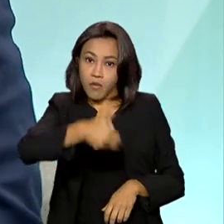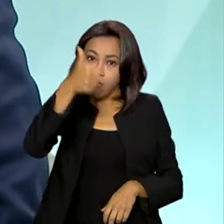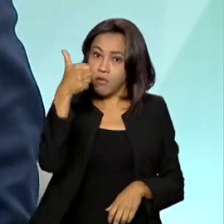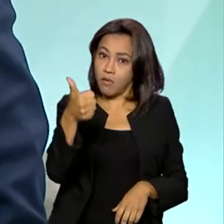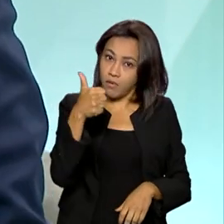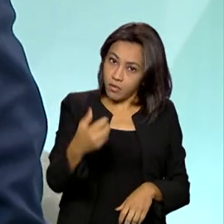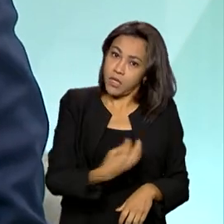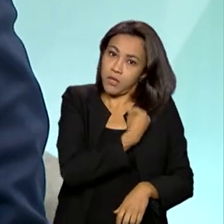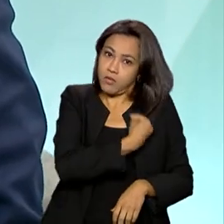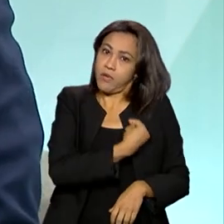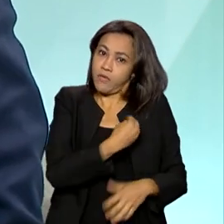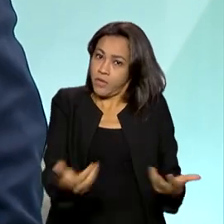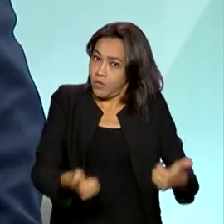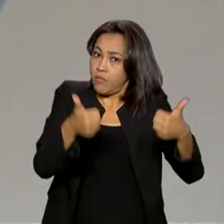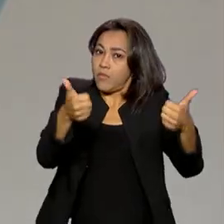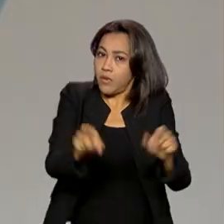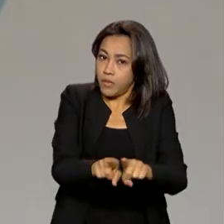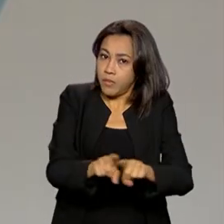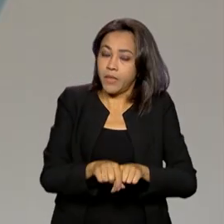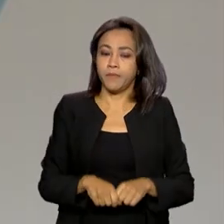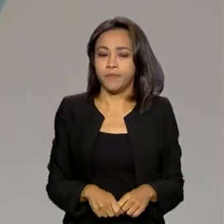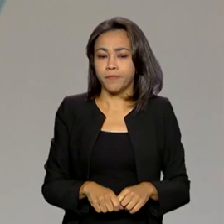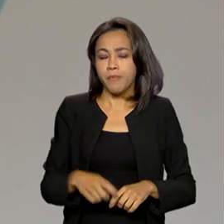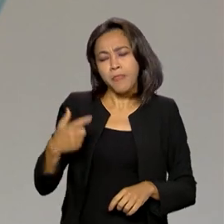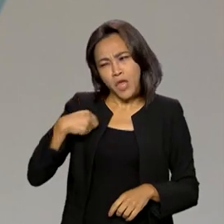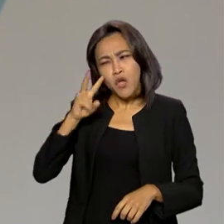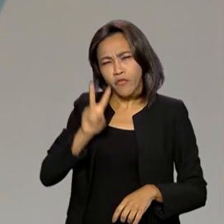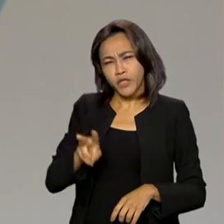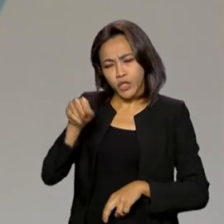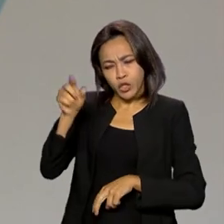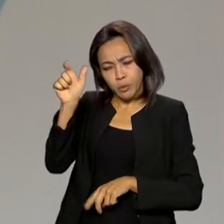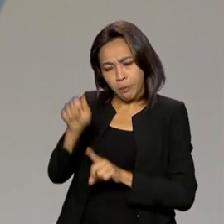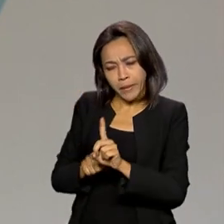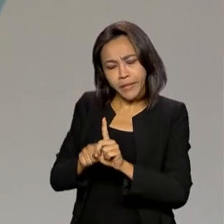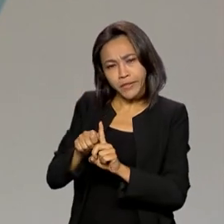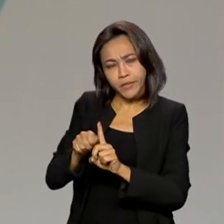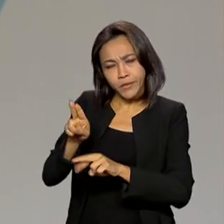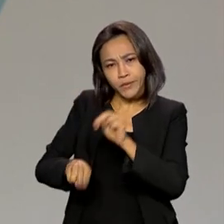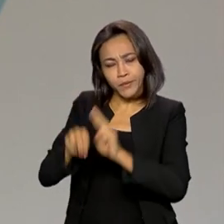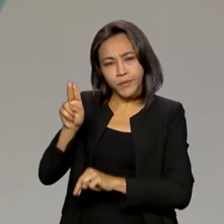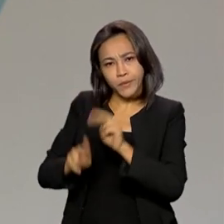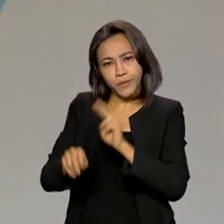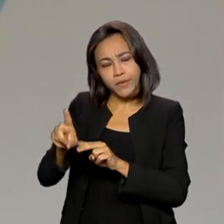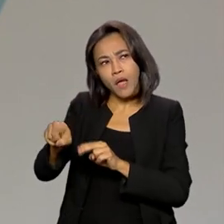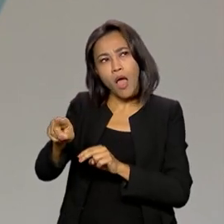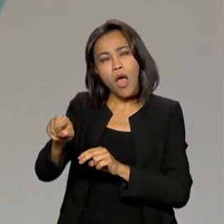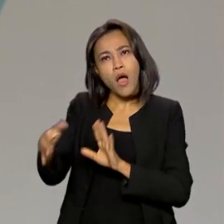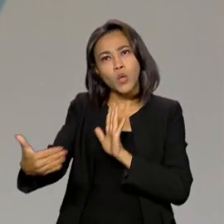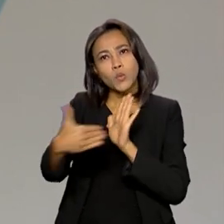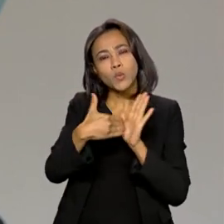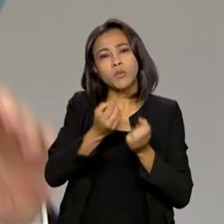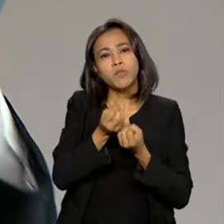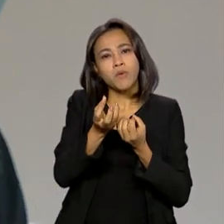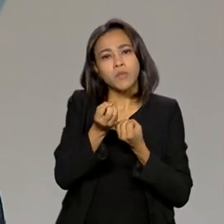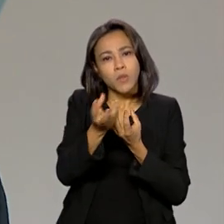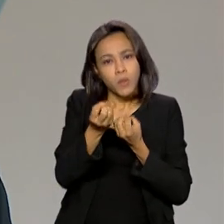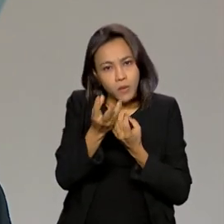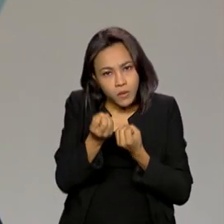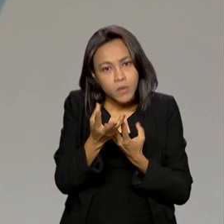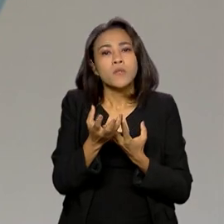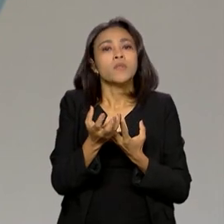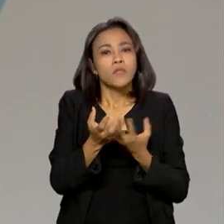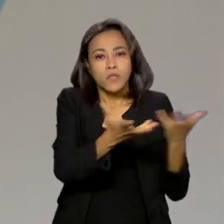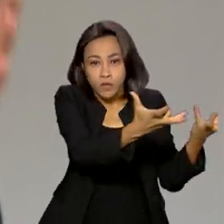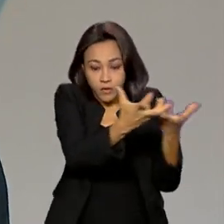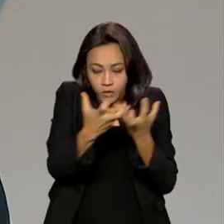e tendo uma vida melhor também. Eu vi que em junho, que foi o último conjunto de